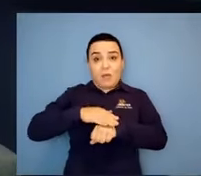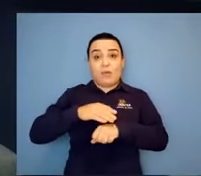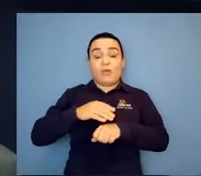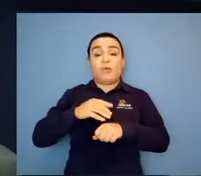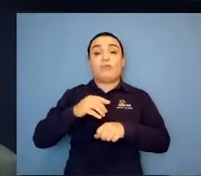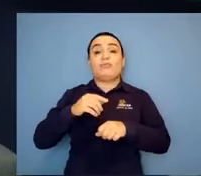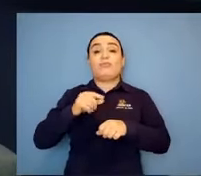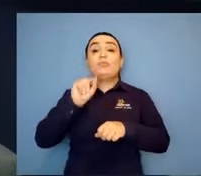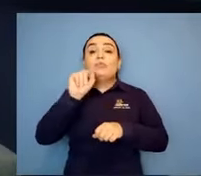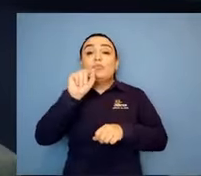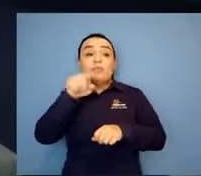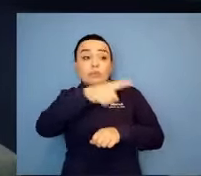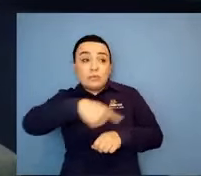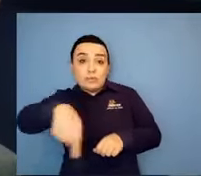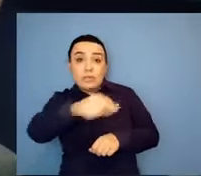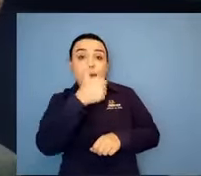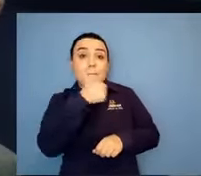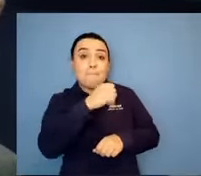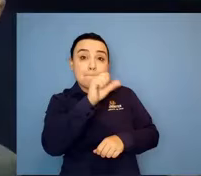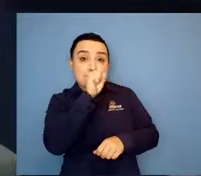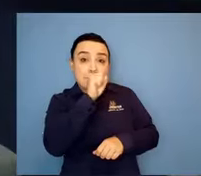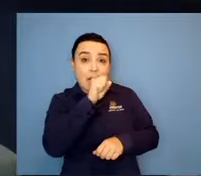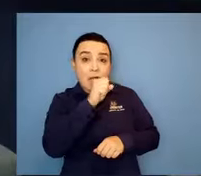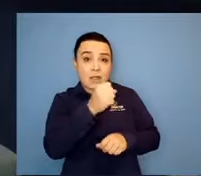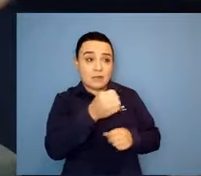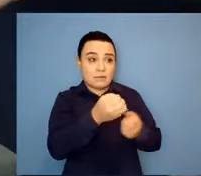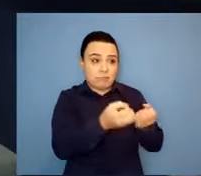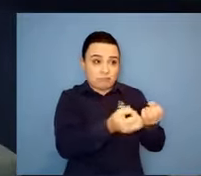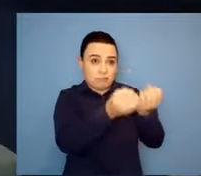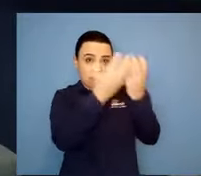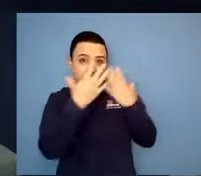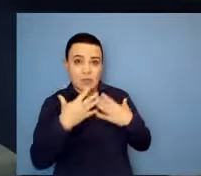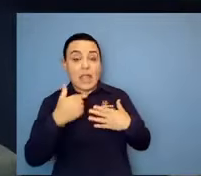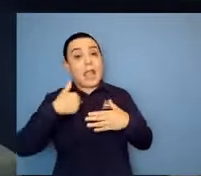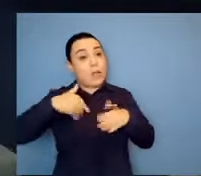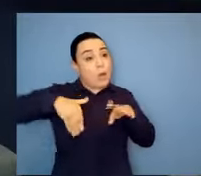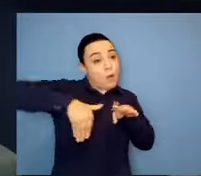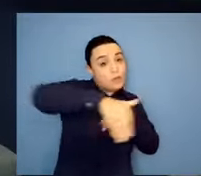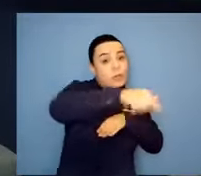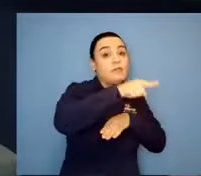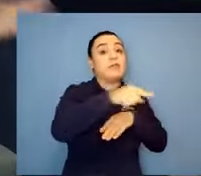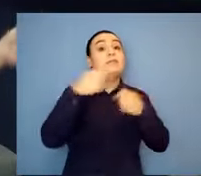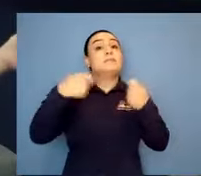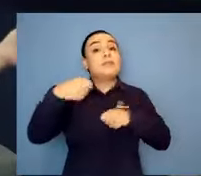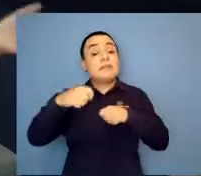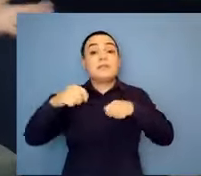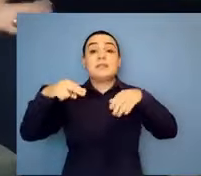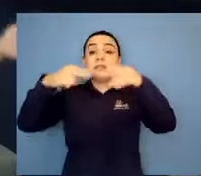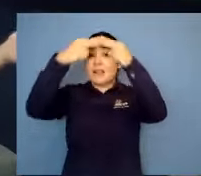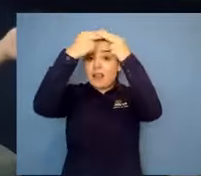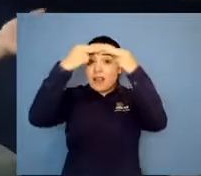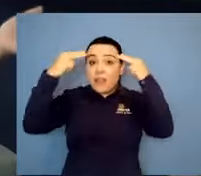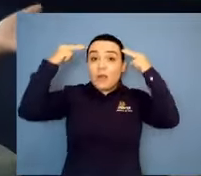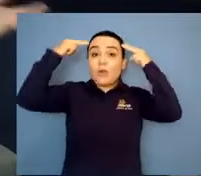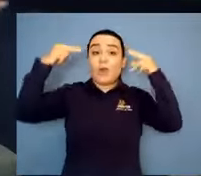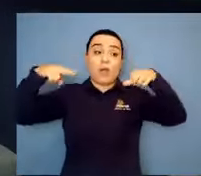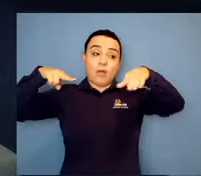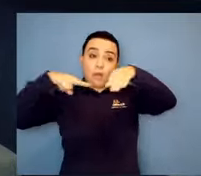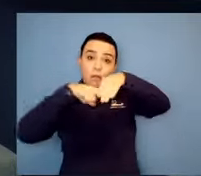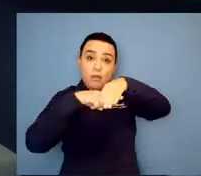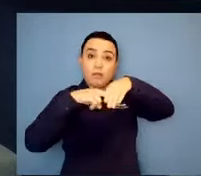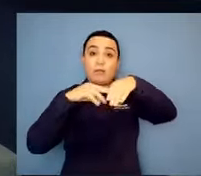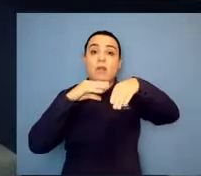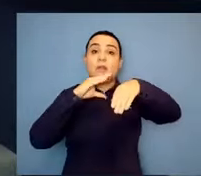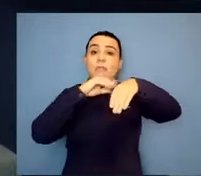Oriento a família para vir via TFD, que é o tratamento fora de município. Então, vieram meninos, né? Do